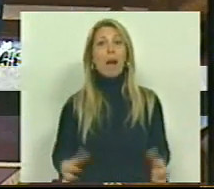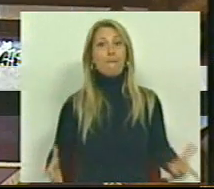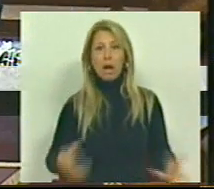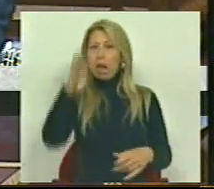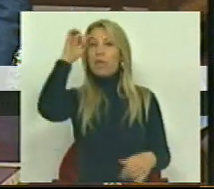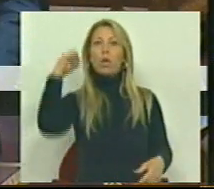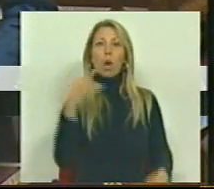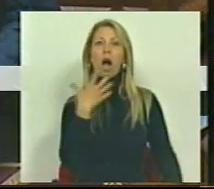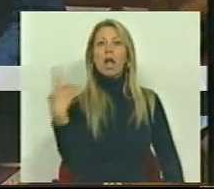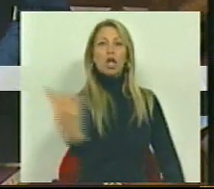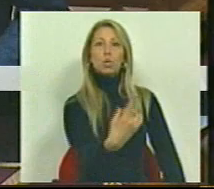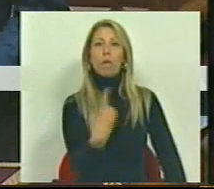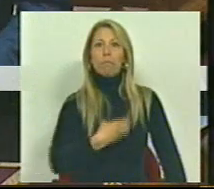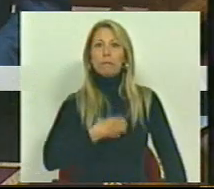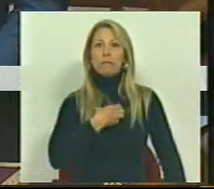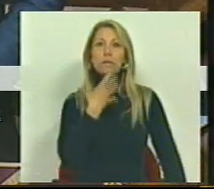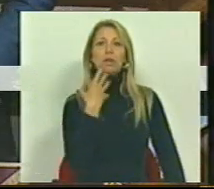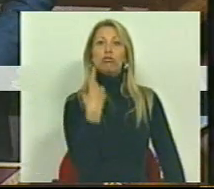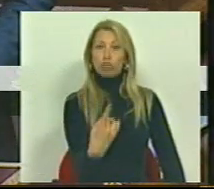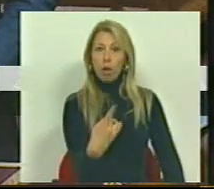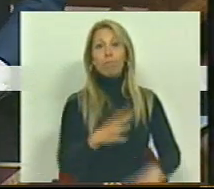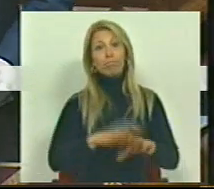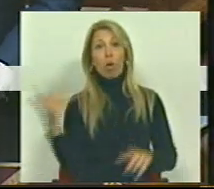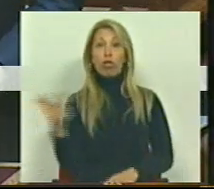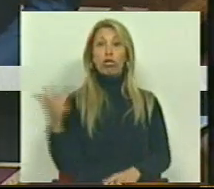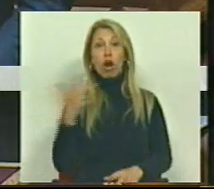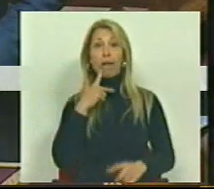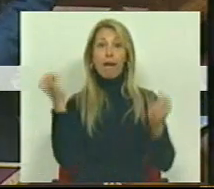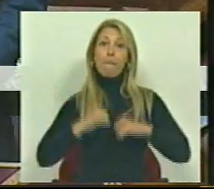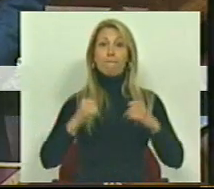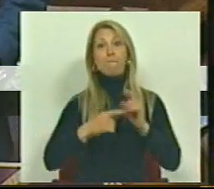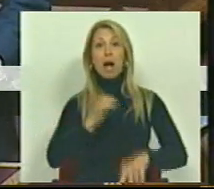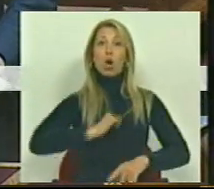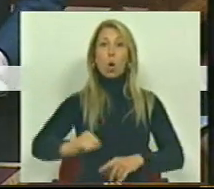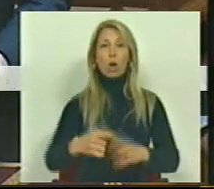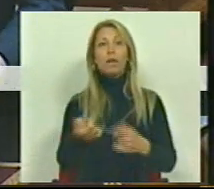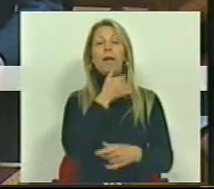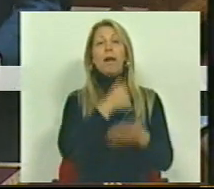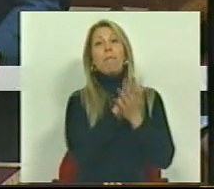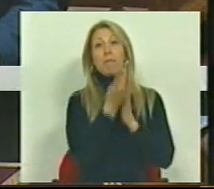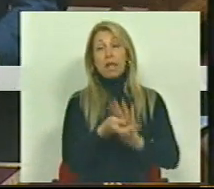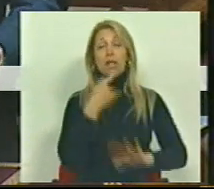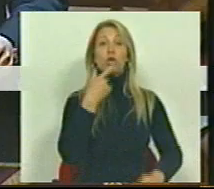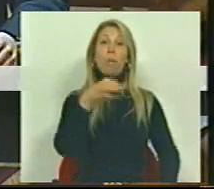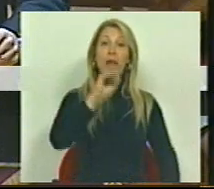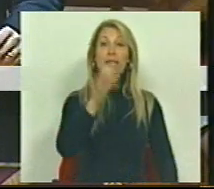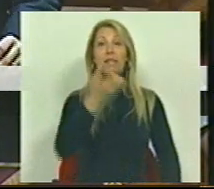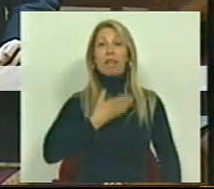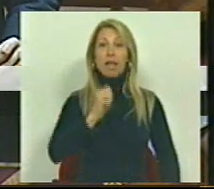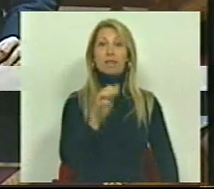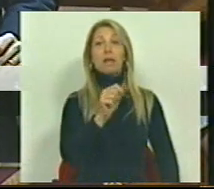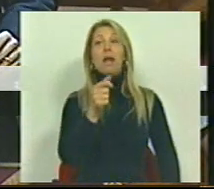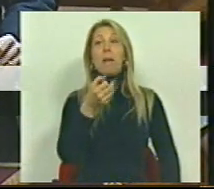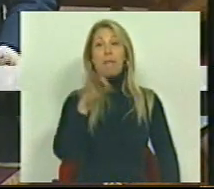isolamento e solidão, com a Troika, o Pacto de Agressão, com as medidas do PS, PSD e CDS-PP, a situação dos